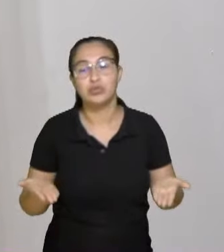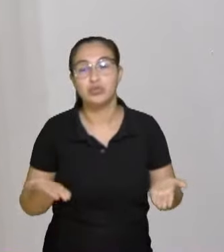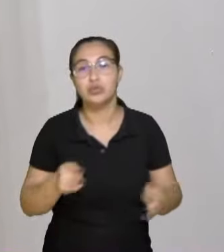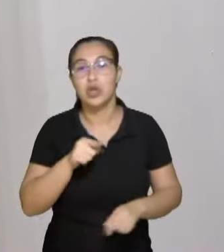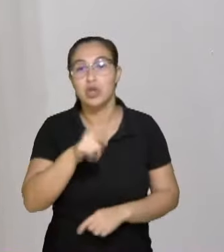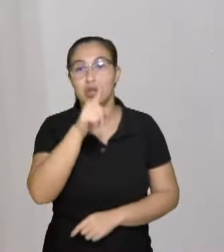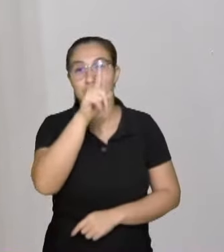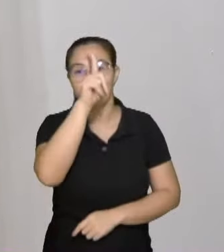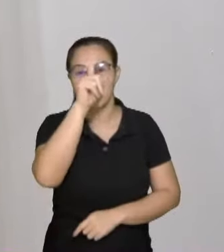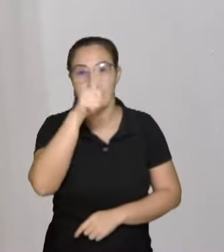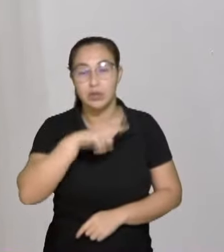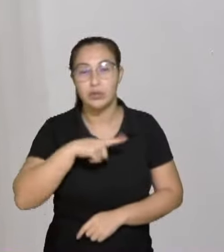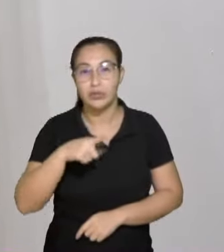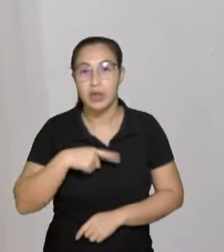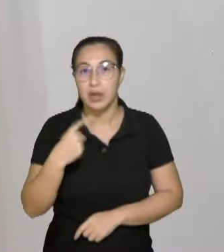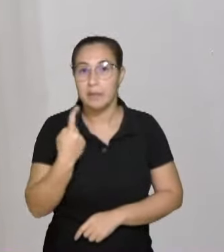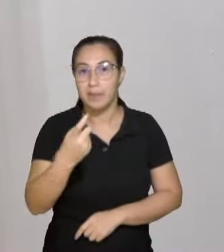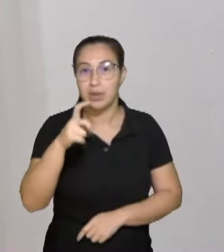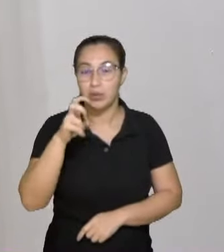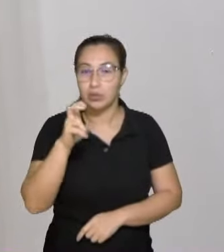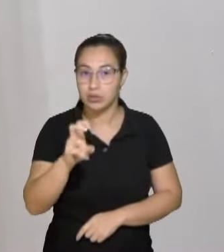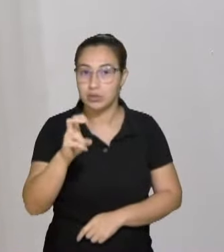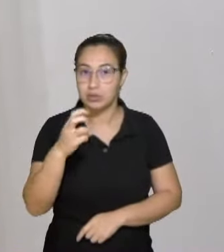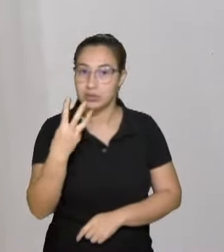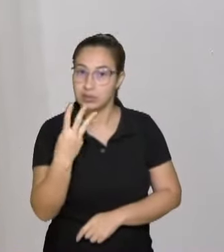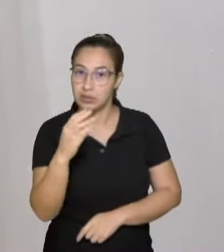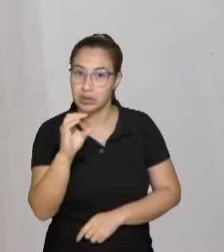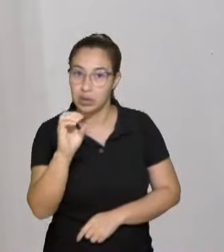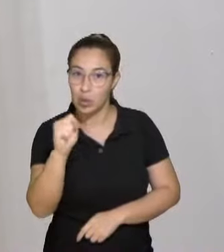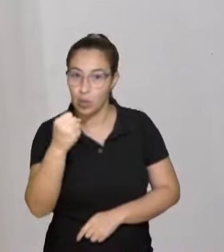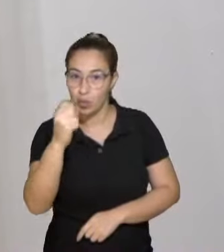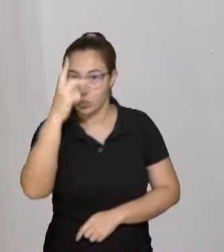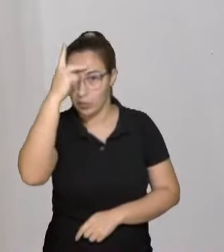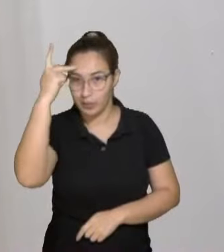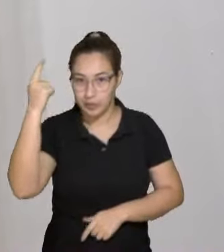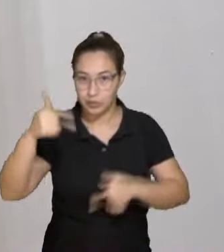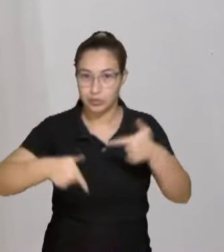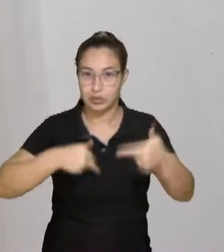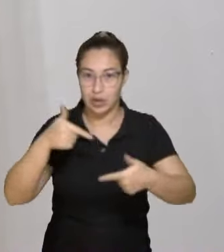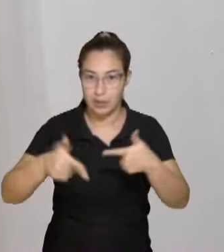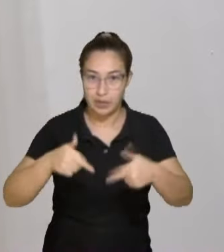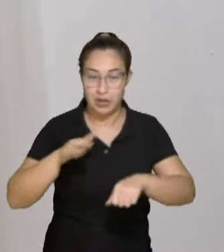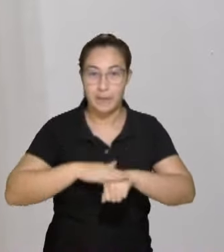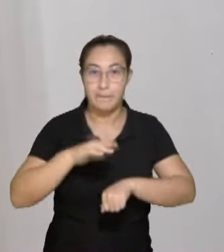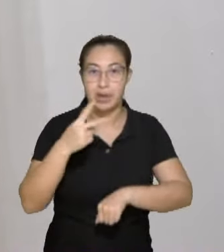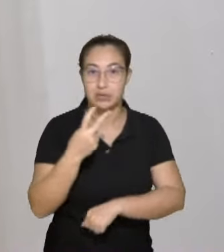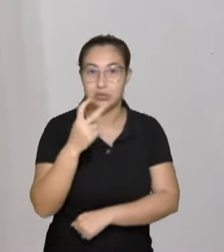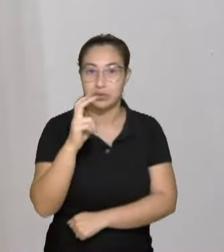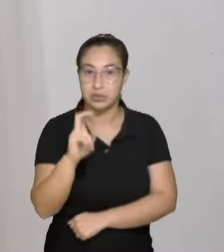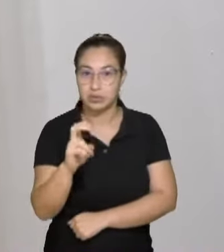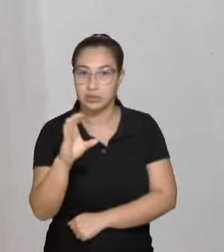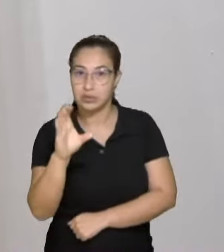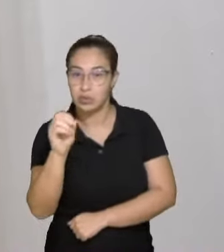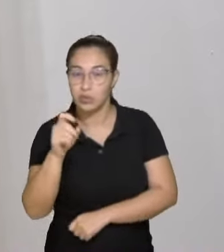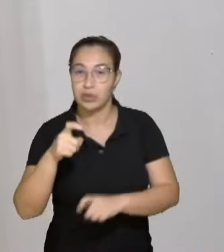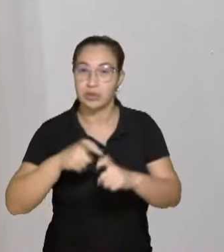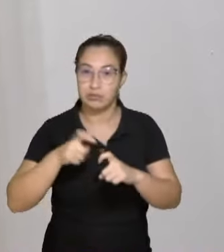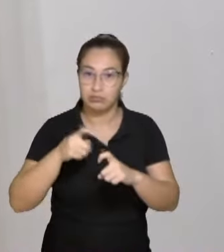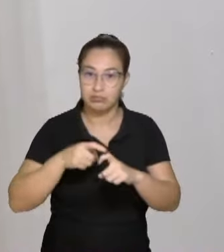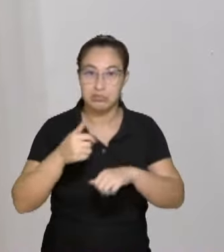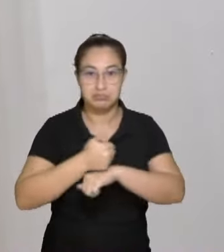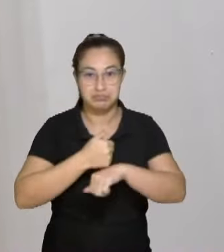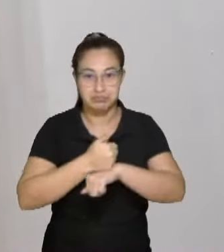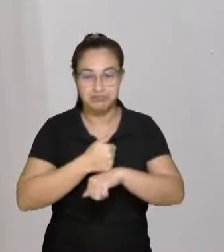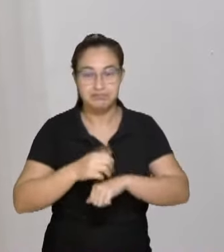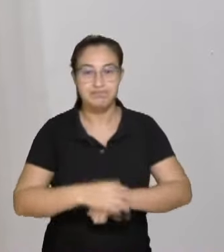1.538 funcionários e mais de 250 médicos. São 100 vagas de